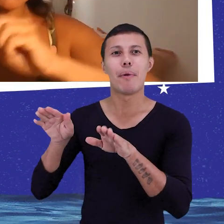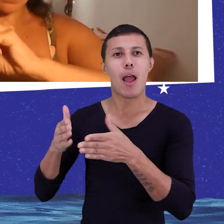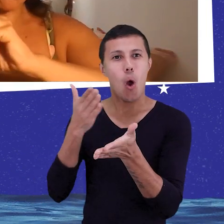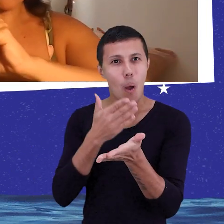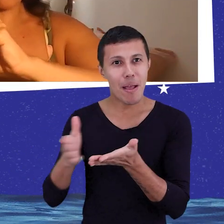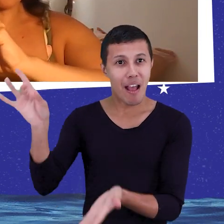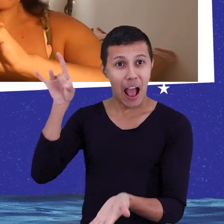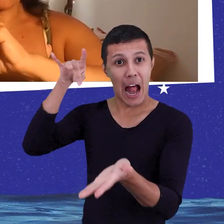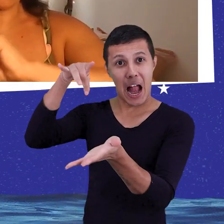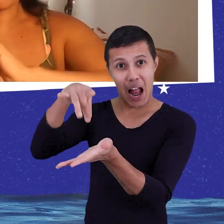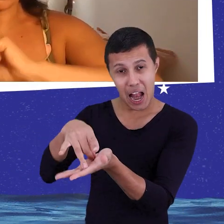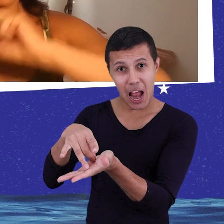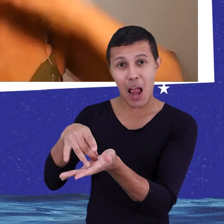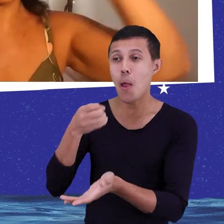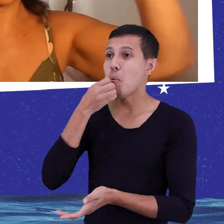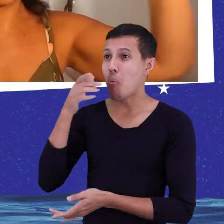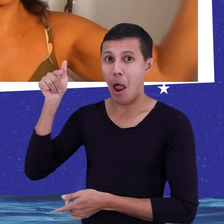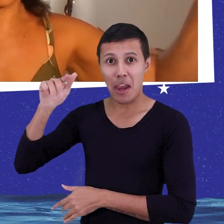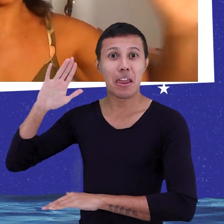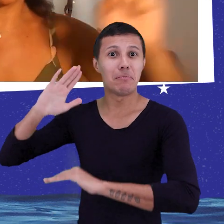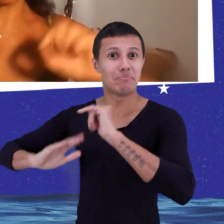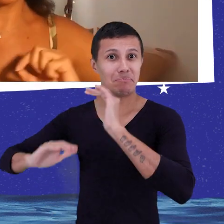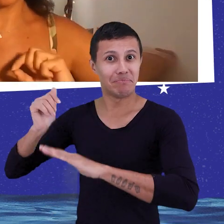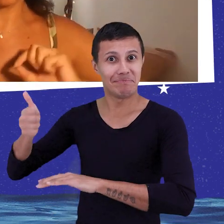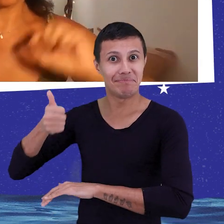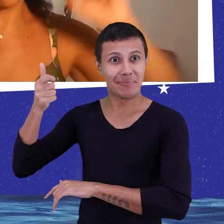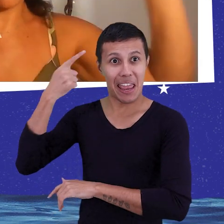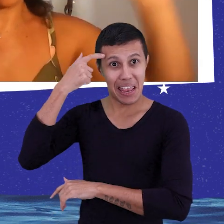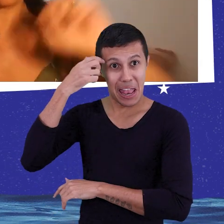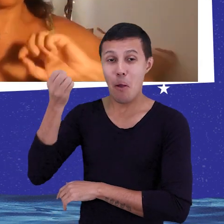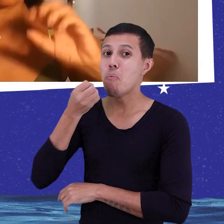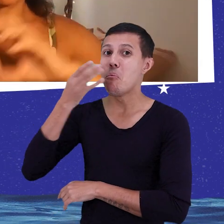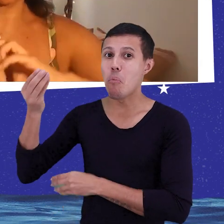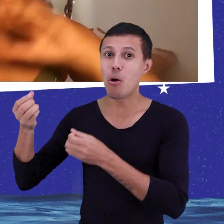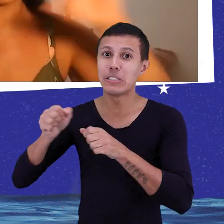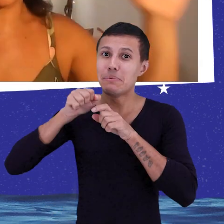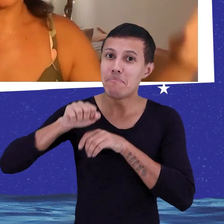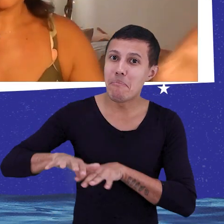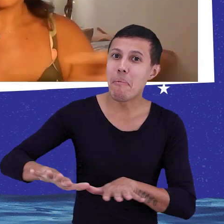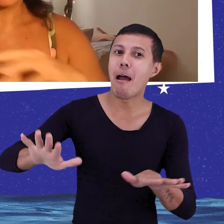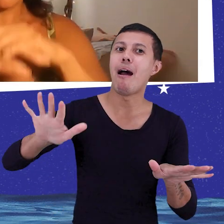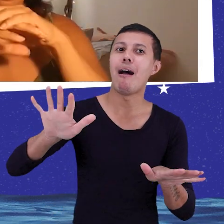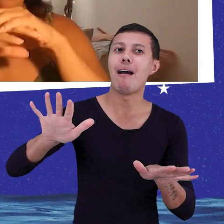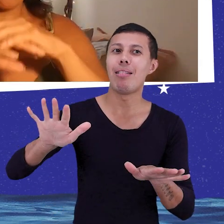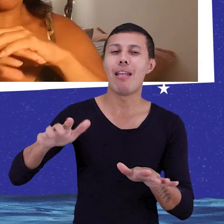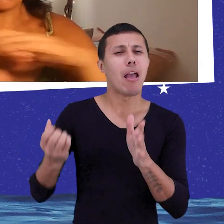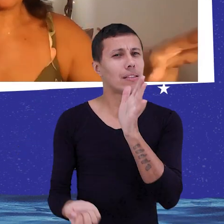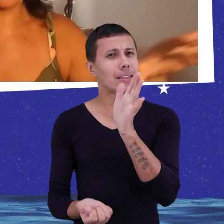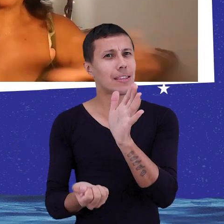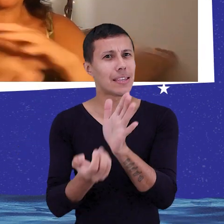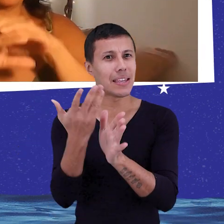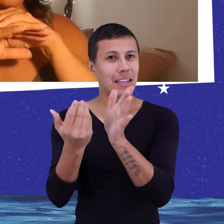validar o que funciona num lugar, ideias boas e levar para outros. Então, começar a criar micro-enterprises